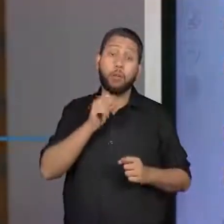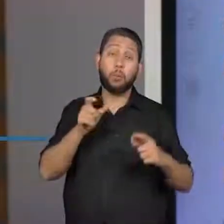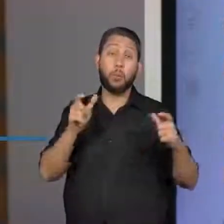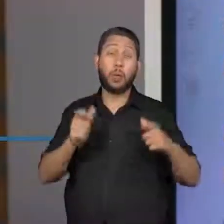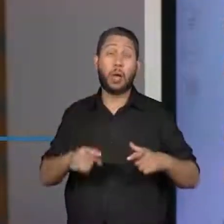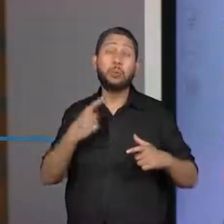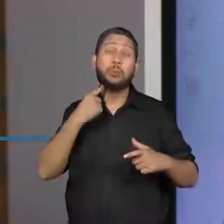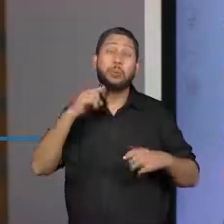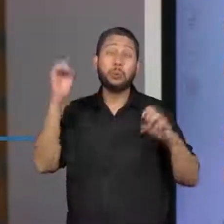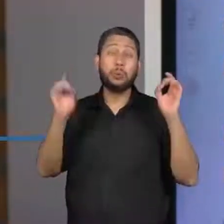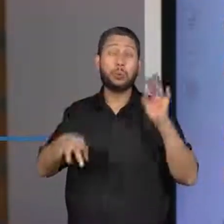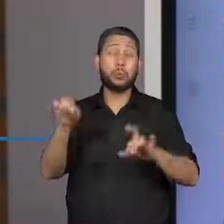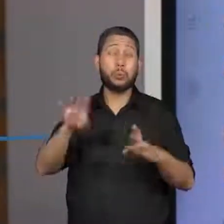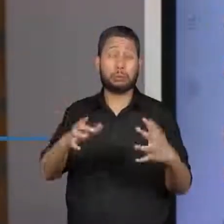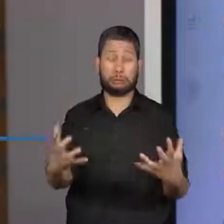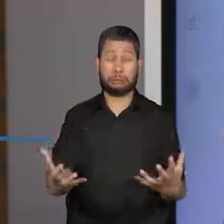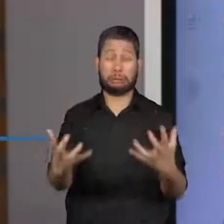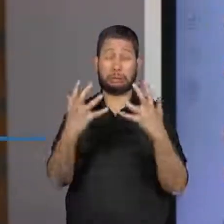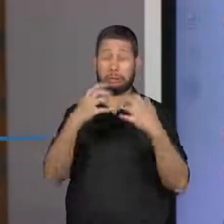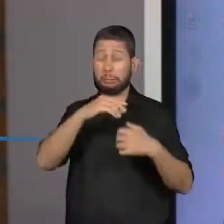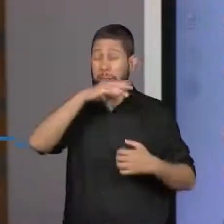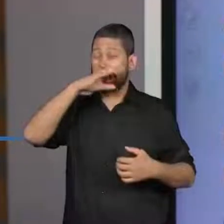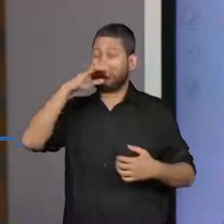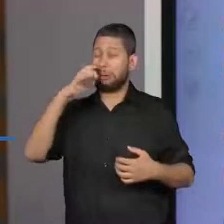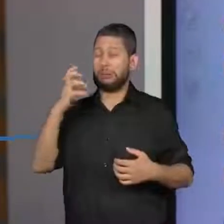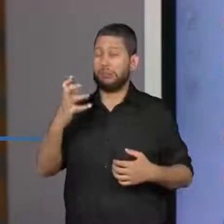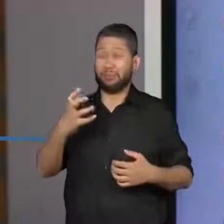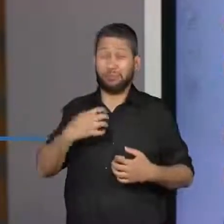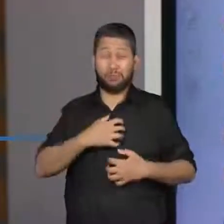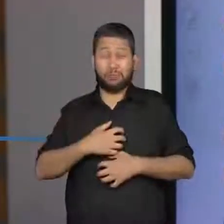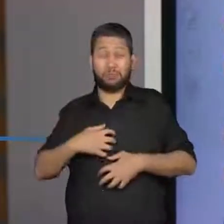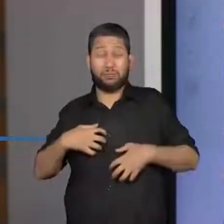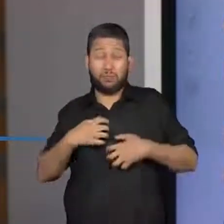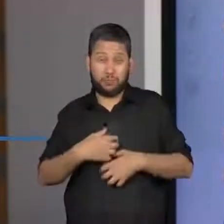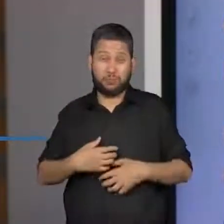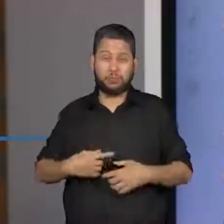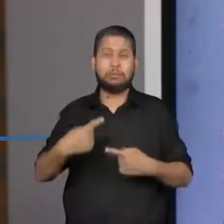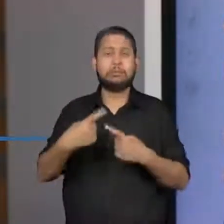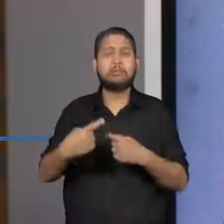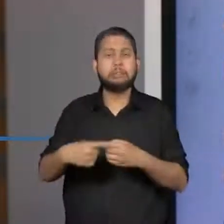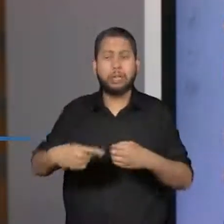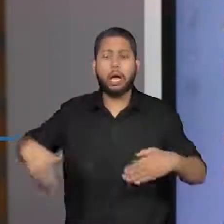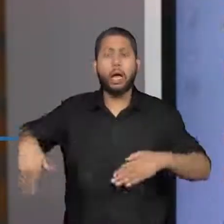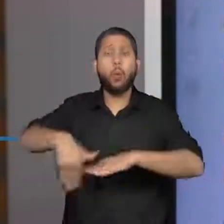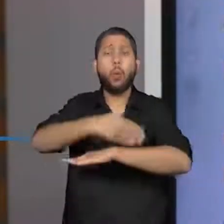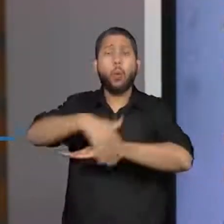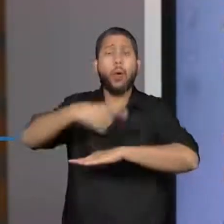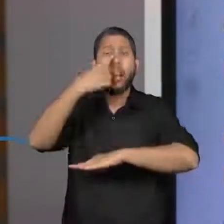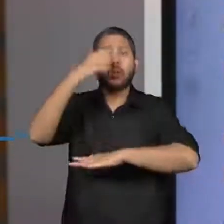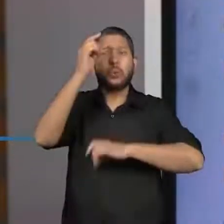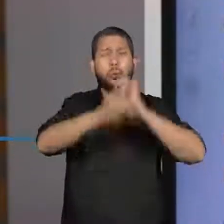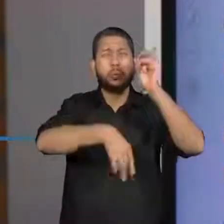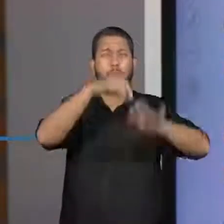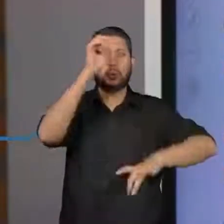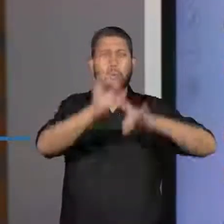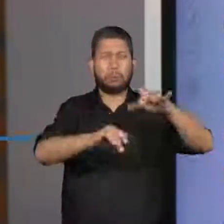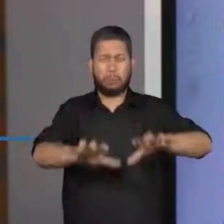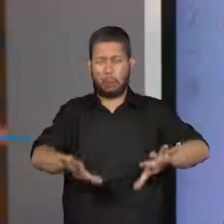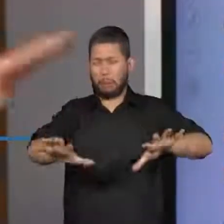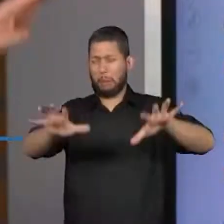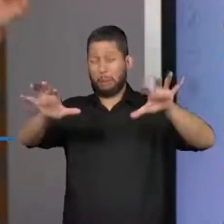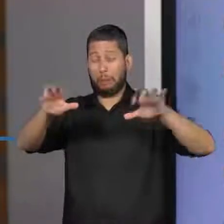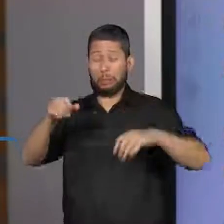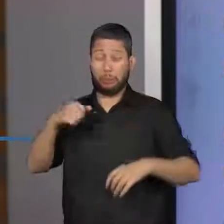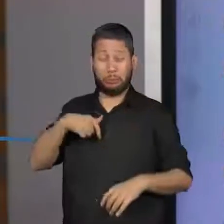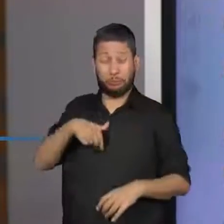poluído. O rio está poluído porque tem lixo. A cidade ali, aquela rua está poluída porque tem muita sujeira espalhada.